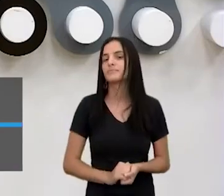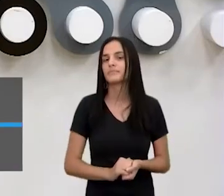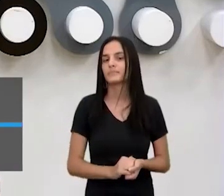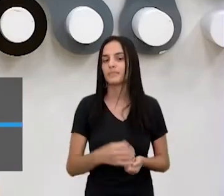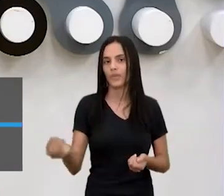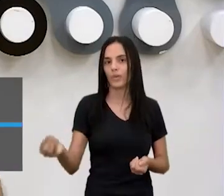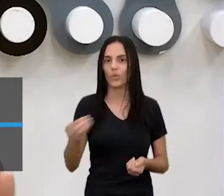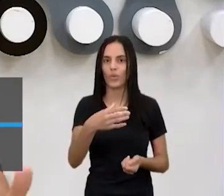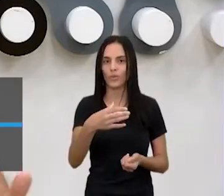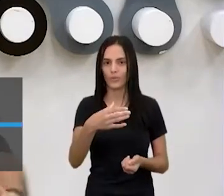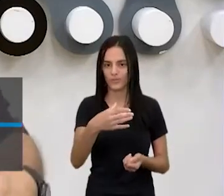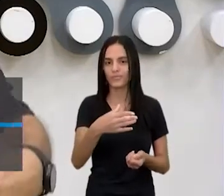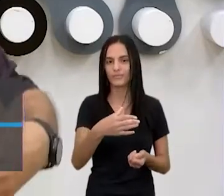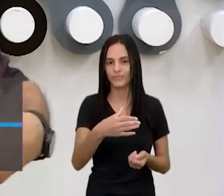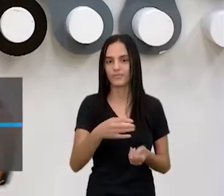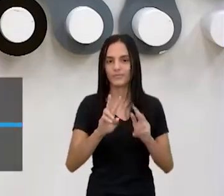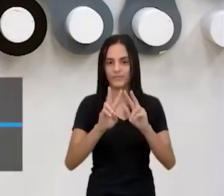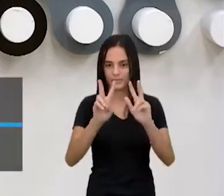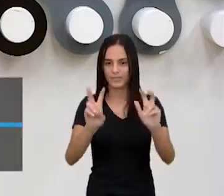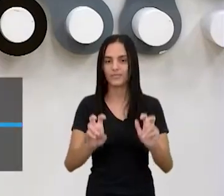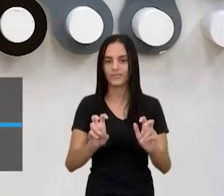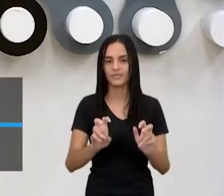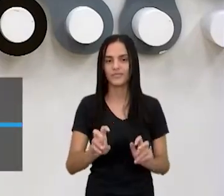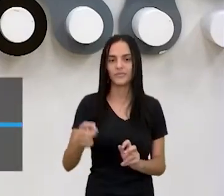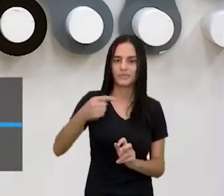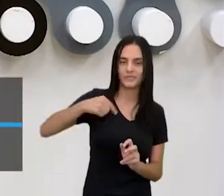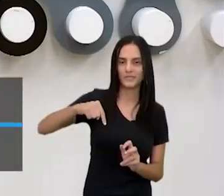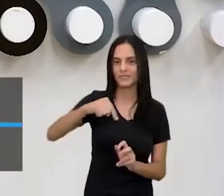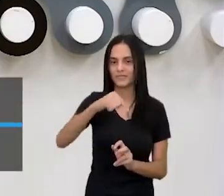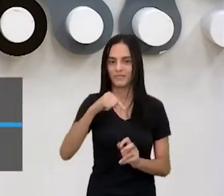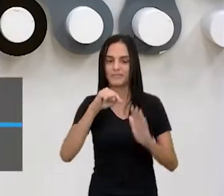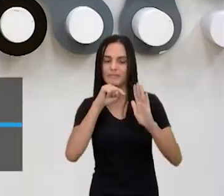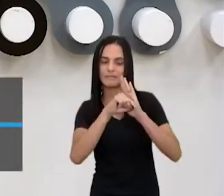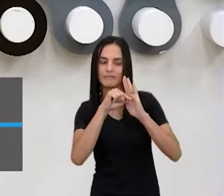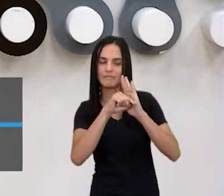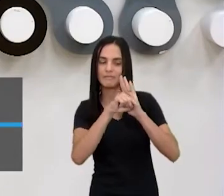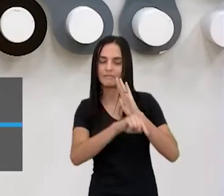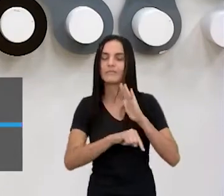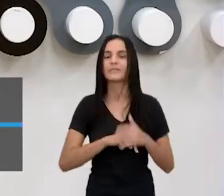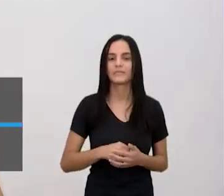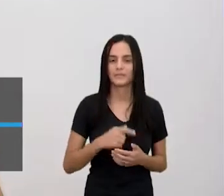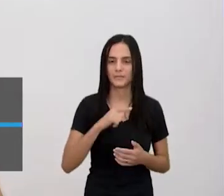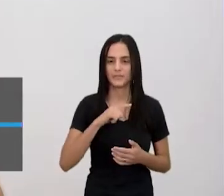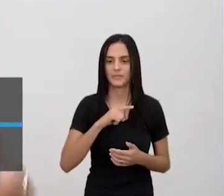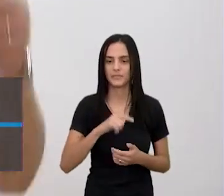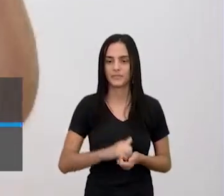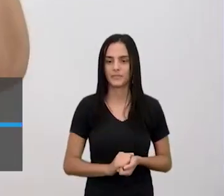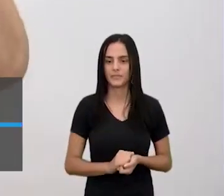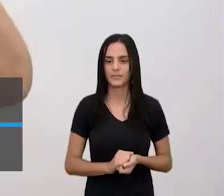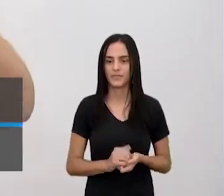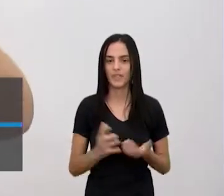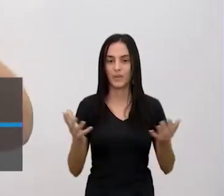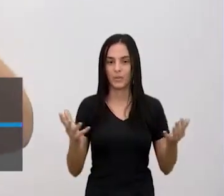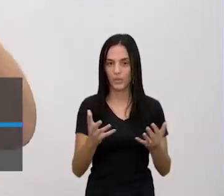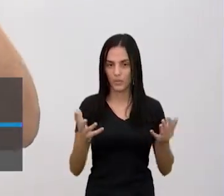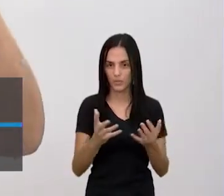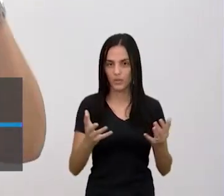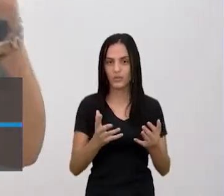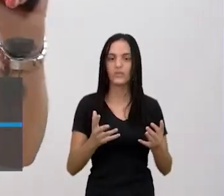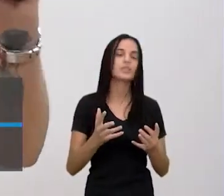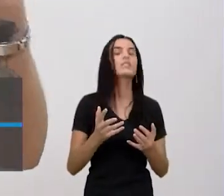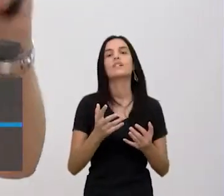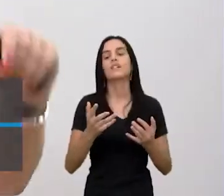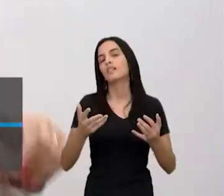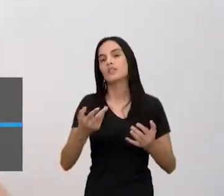numa nova etapa, ou seja, estamos navegando em mares bravios né. Exatamente, hoje é a